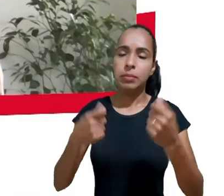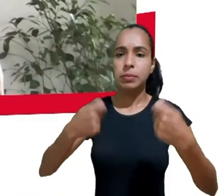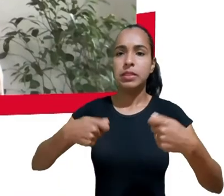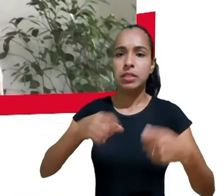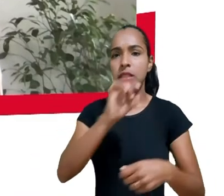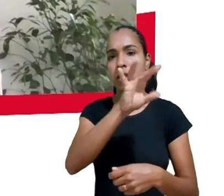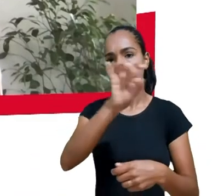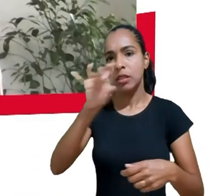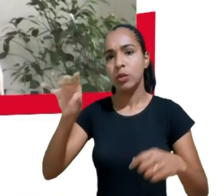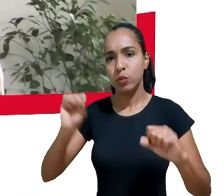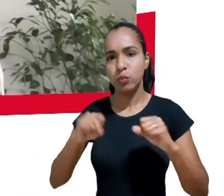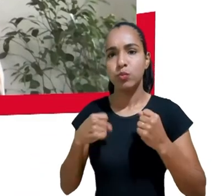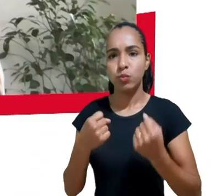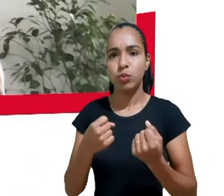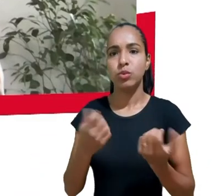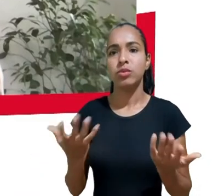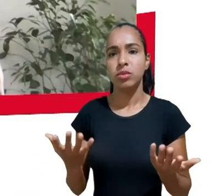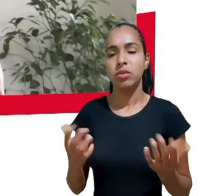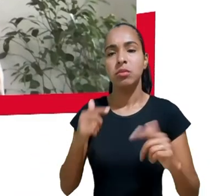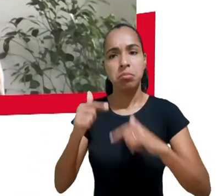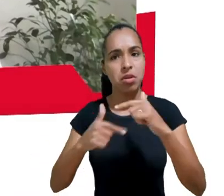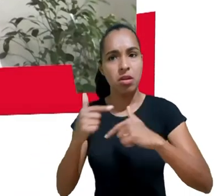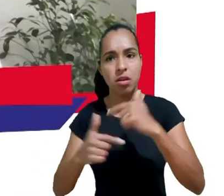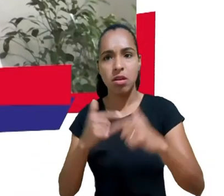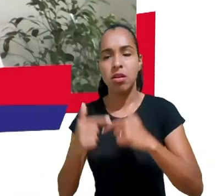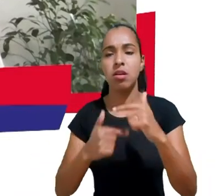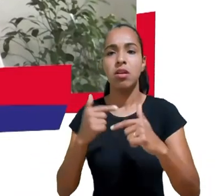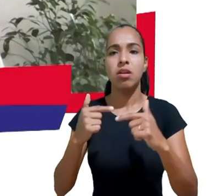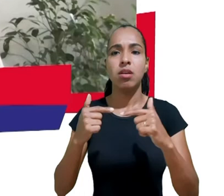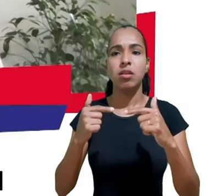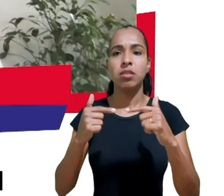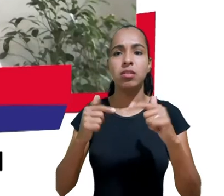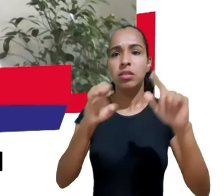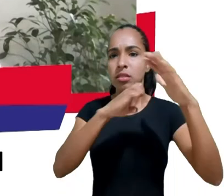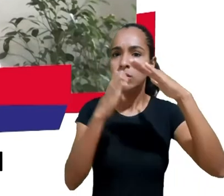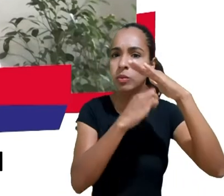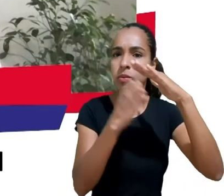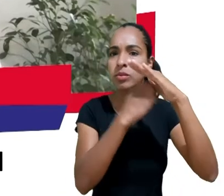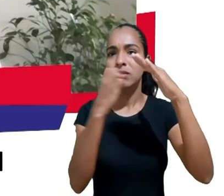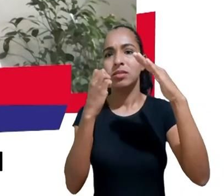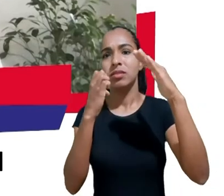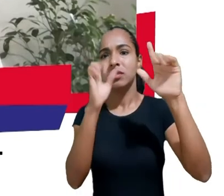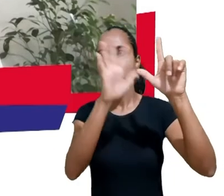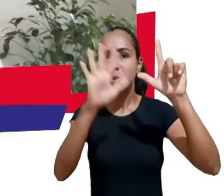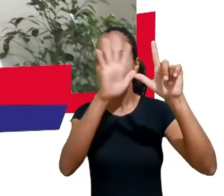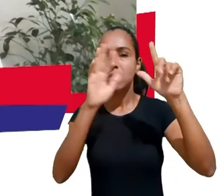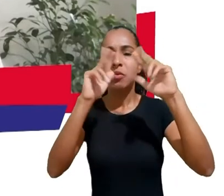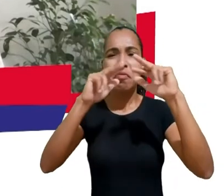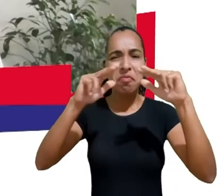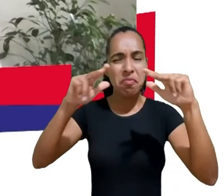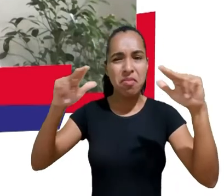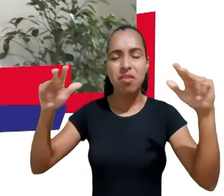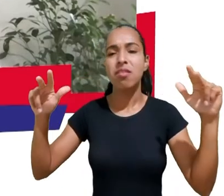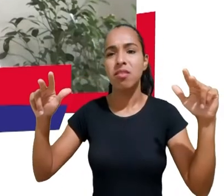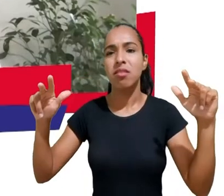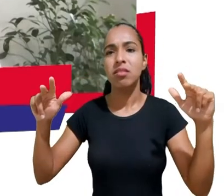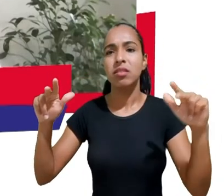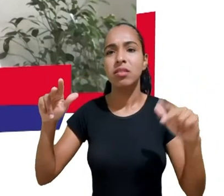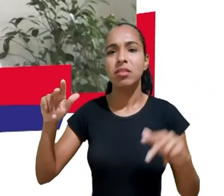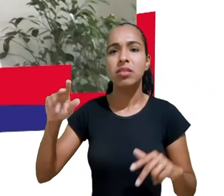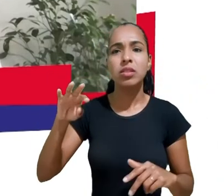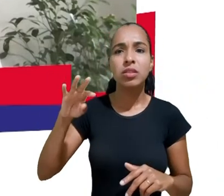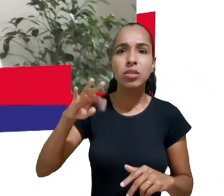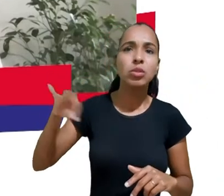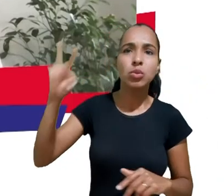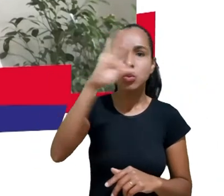atuam no ecossistema digital as empresas as plataformas desenvolvedores o direito a regulação a fiscalização